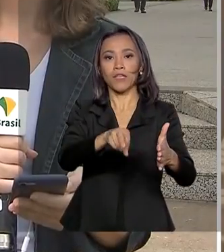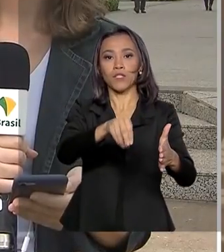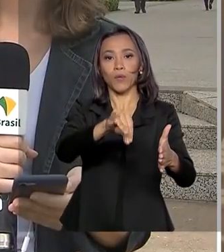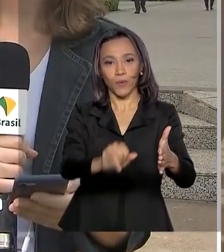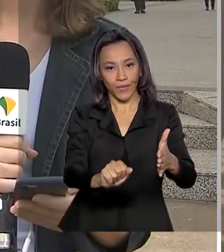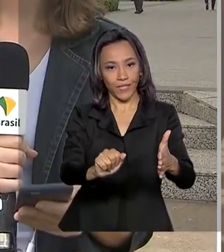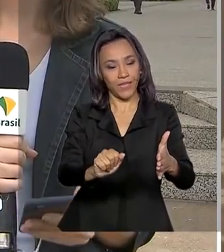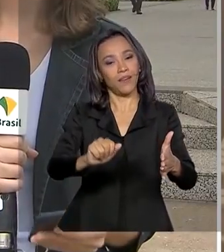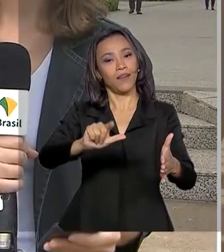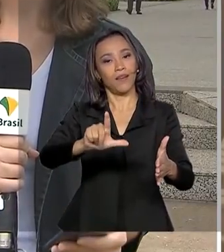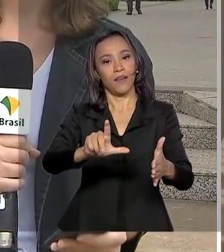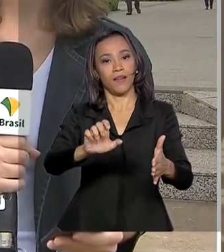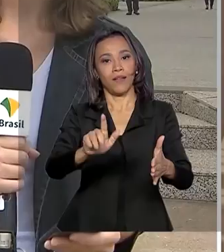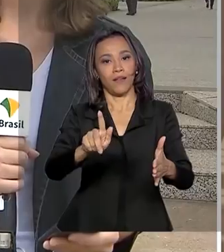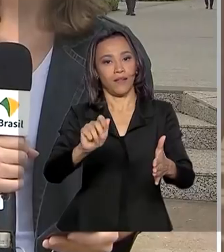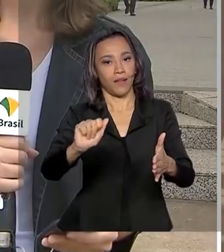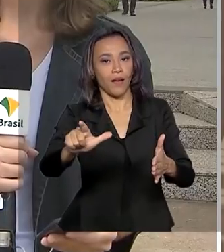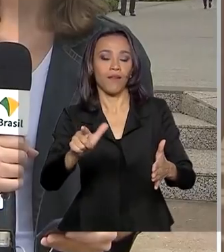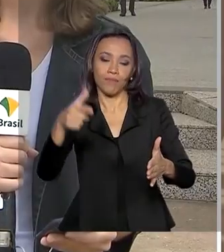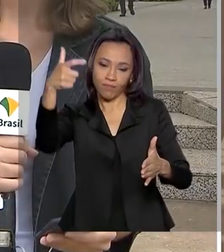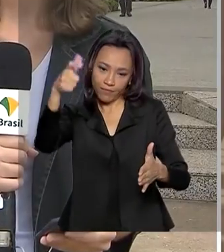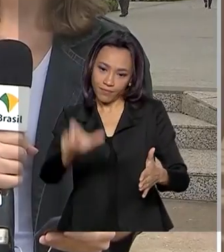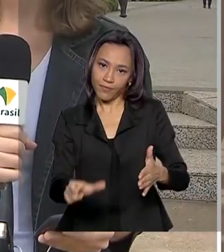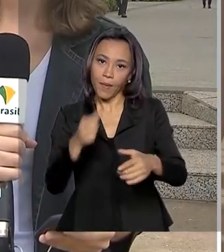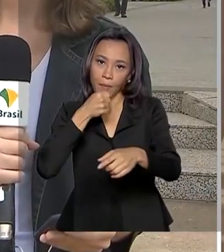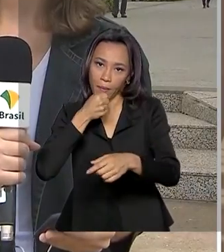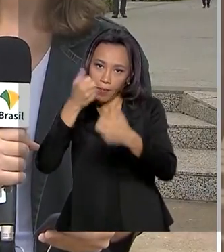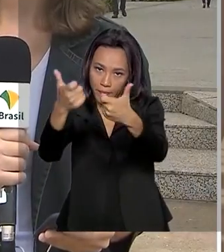Cláudia Boiunga. Olá Cláudia, bom dia para você.